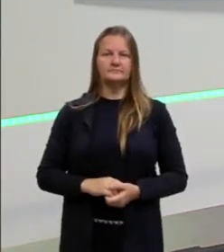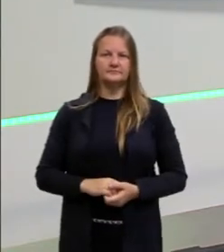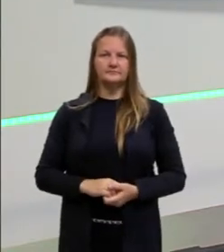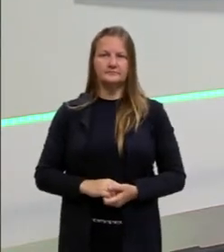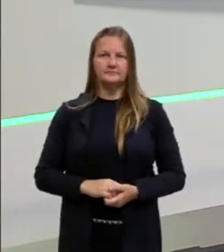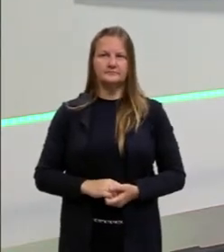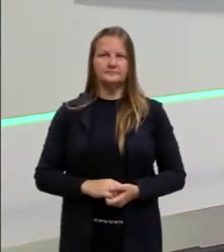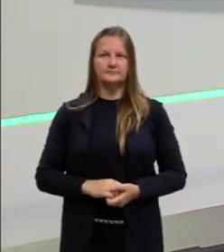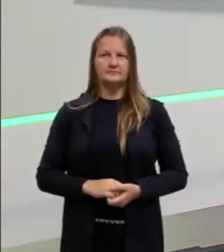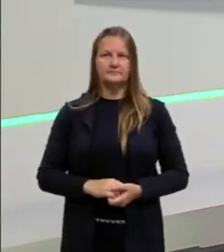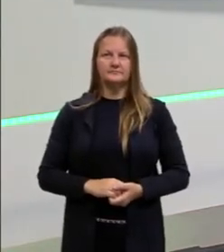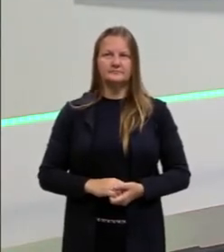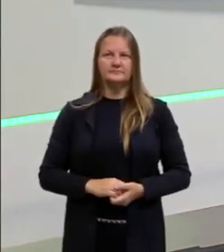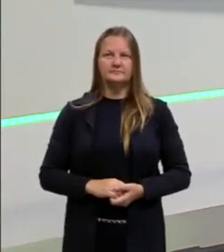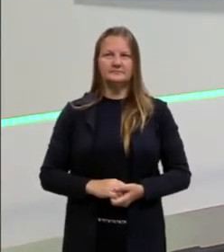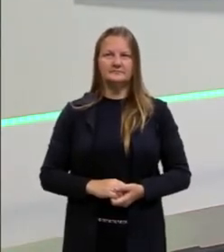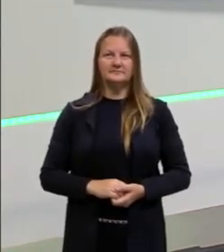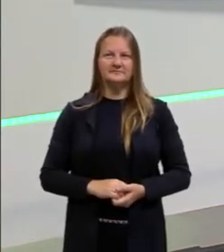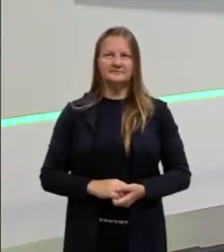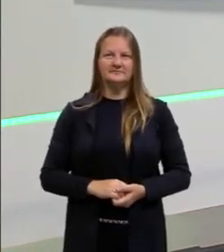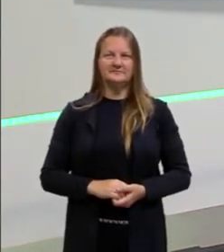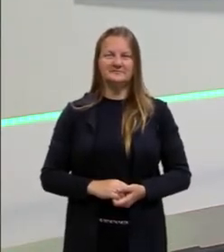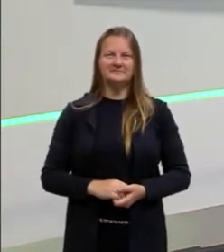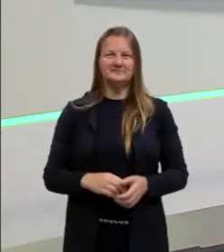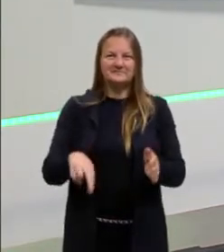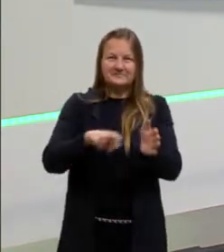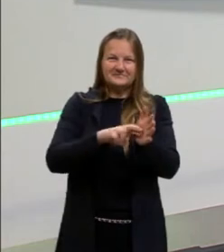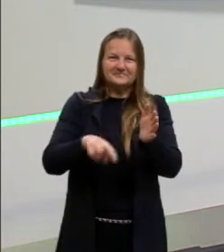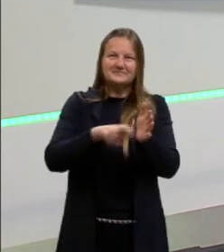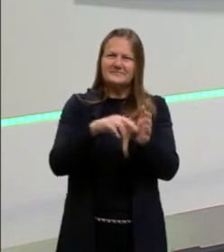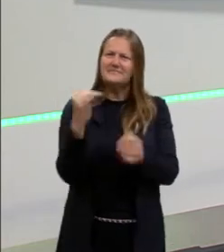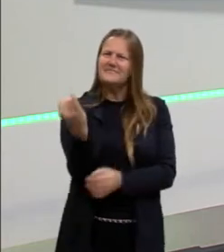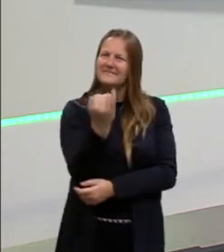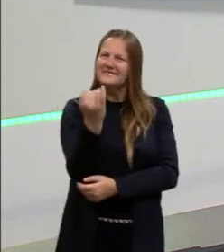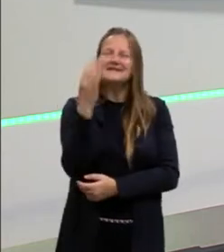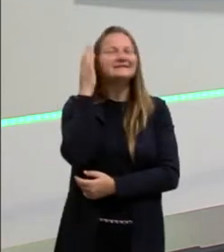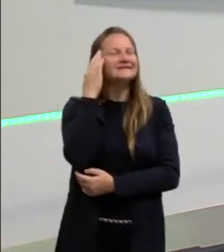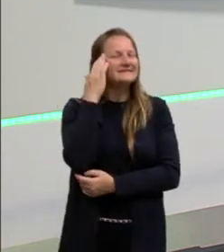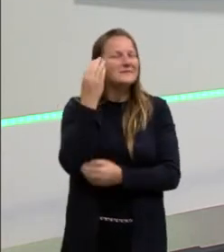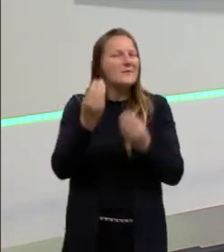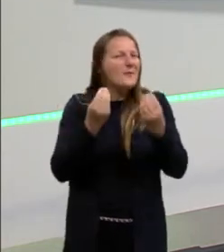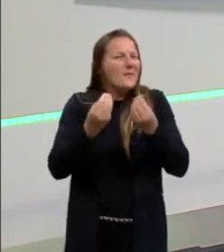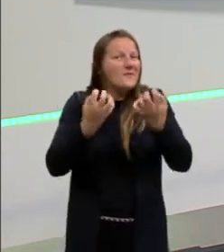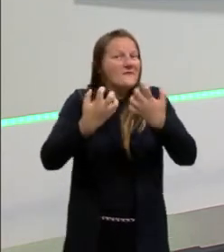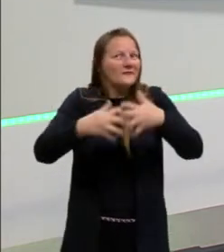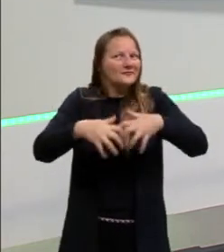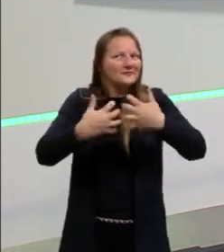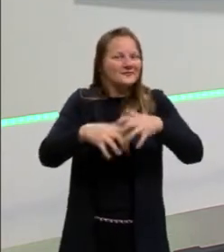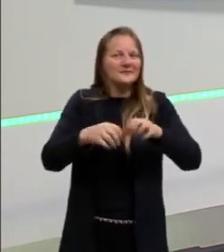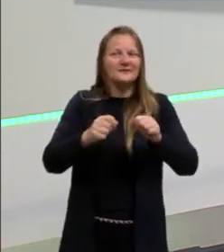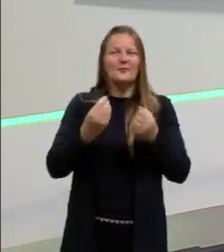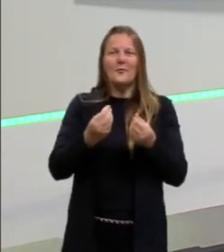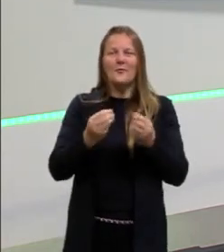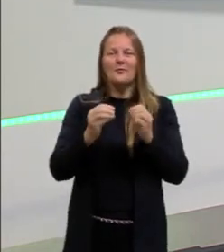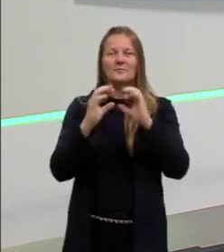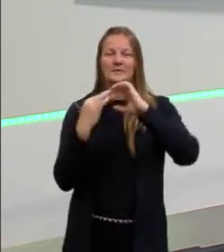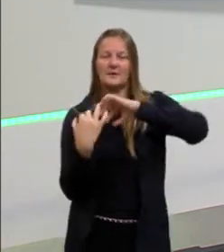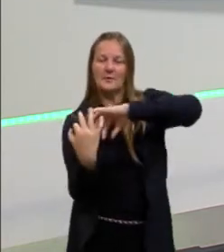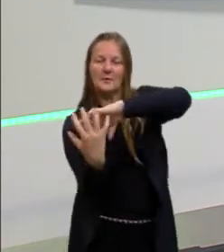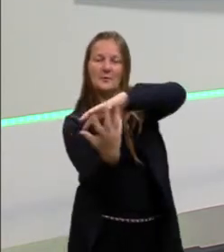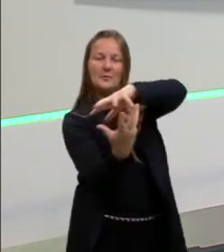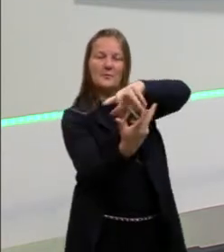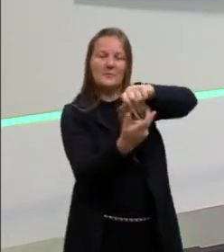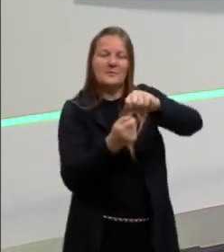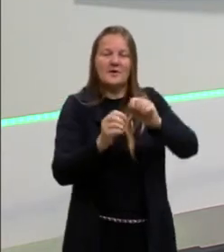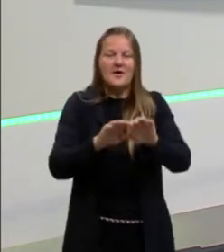um slidezinho, e aí a gente entra, né, isso é importante para a gente saber, e aí a gente vai planificar, né, o nosso planetinha,